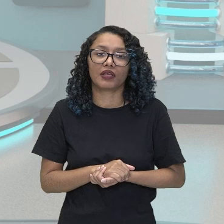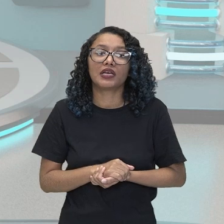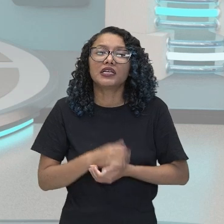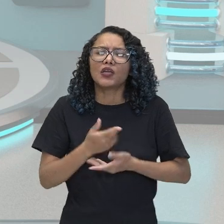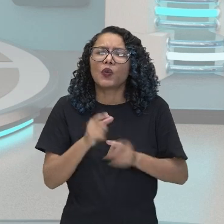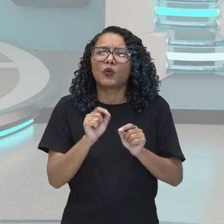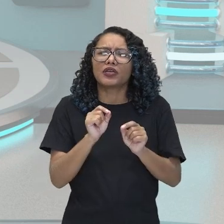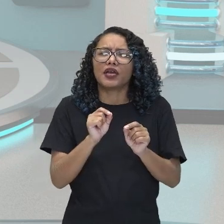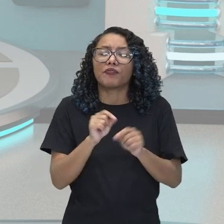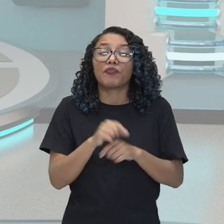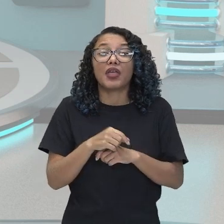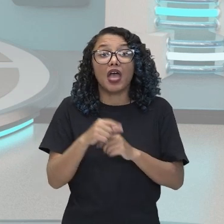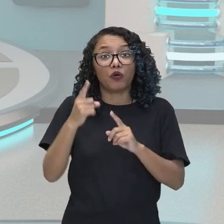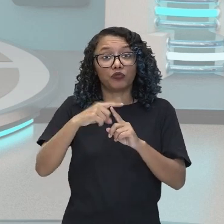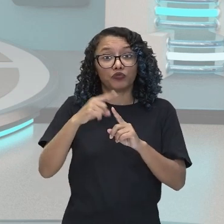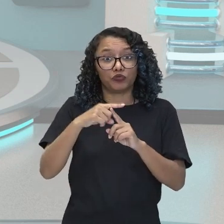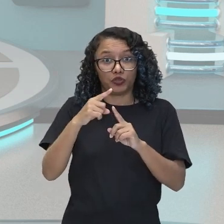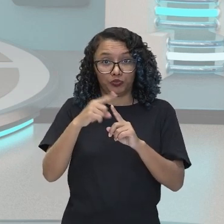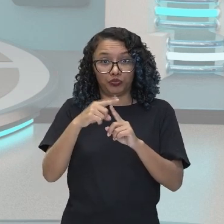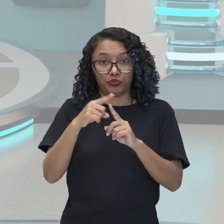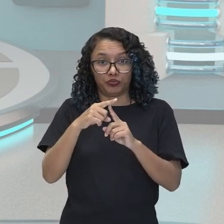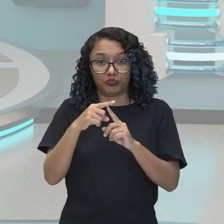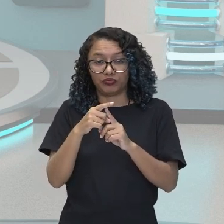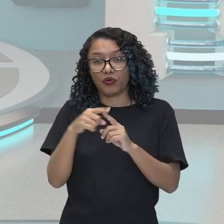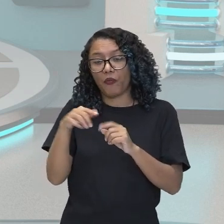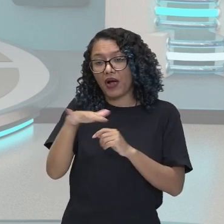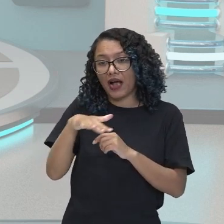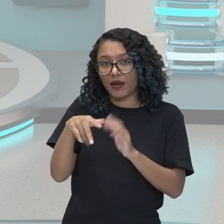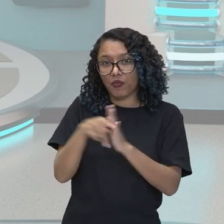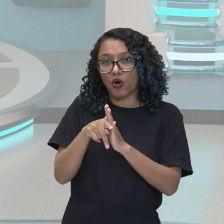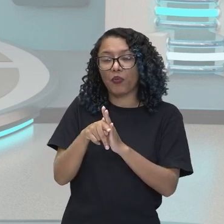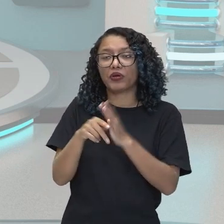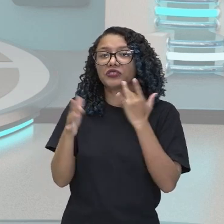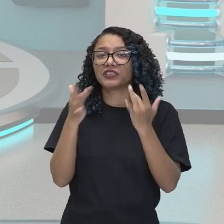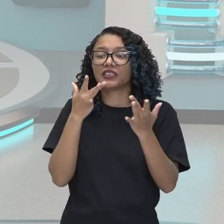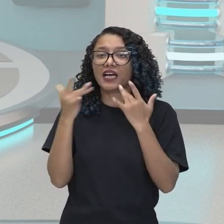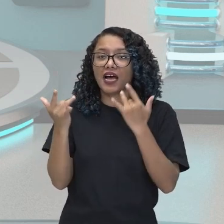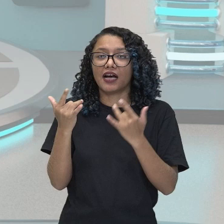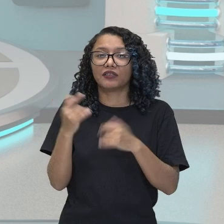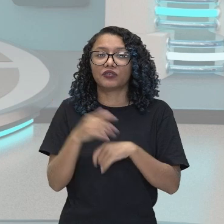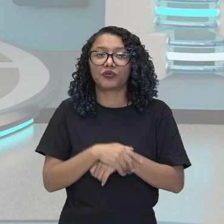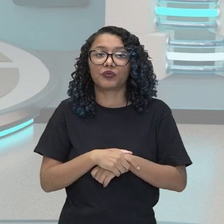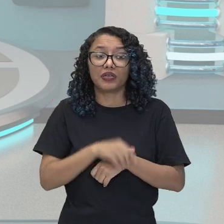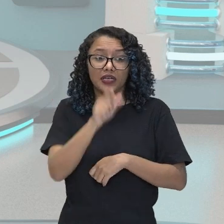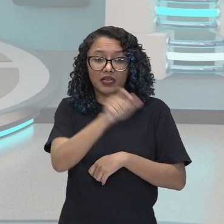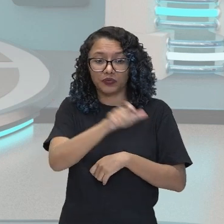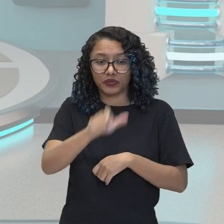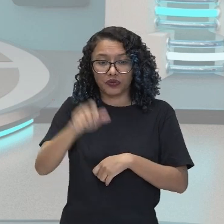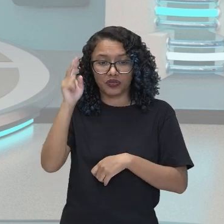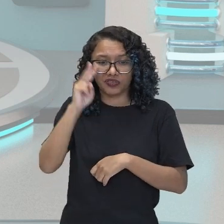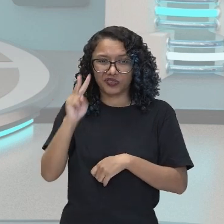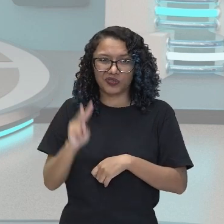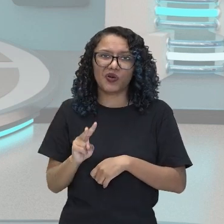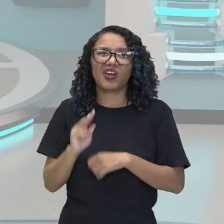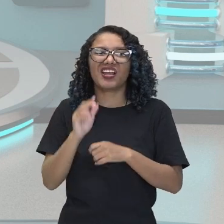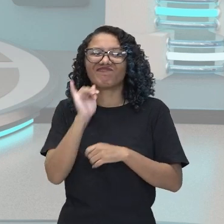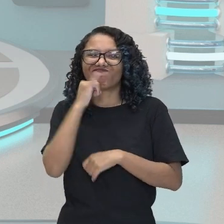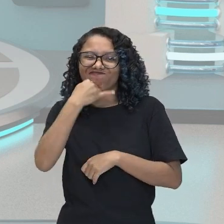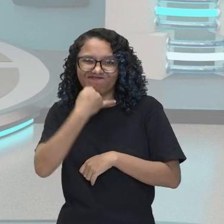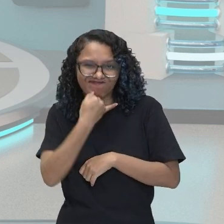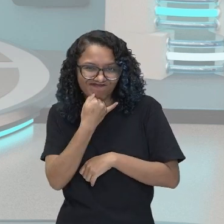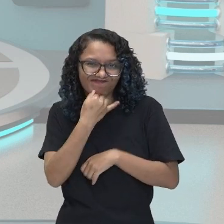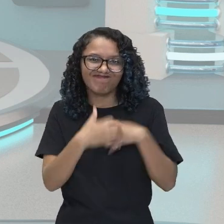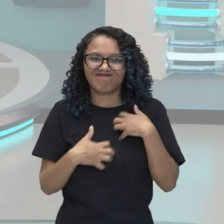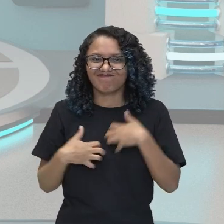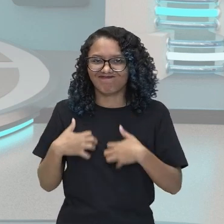do teatro, onde os personagens, geralmente, têm um final sombrio. Dentre os temas